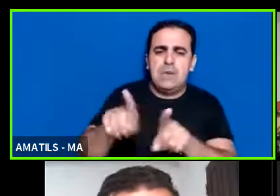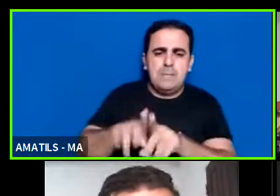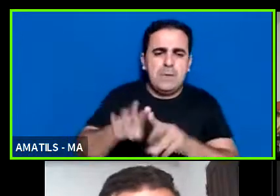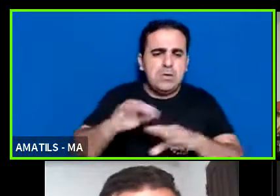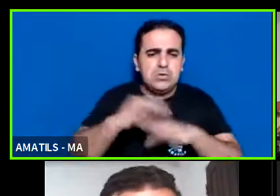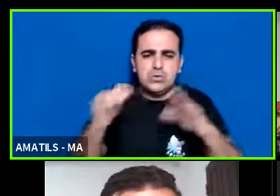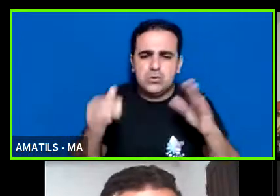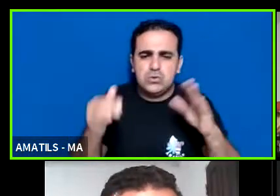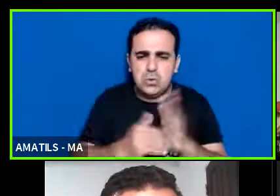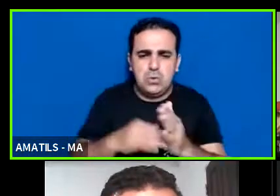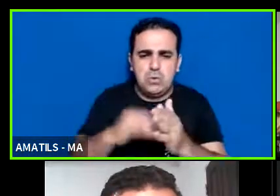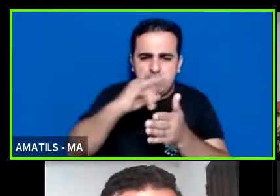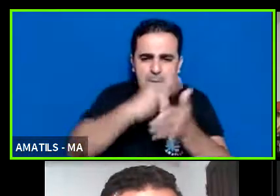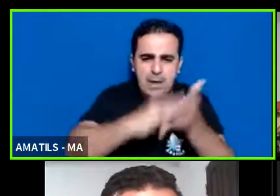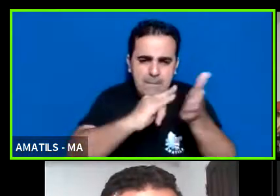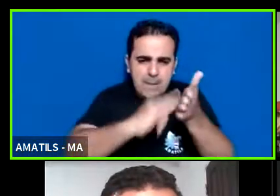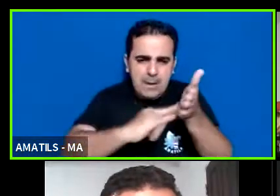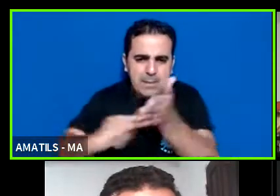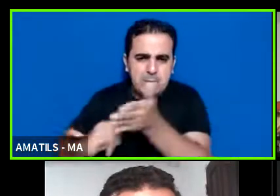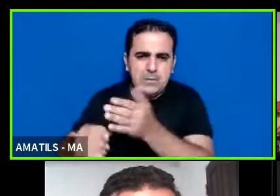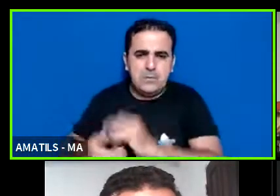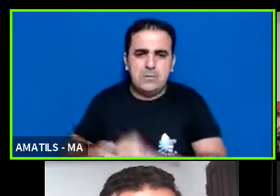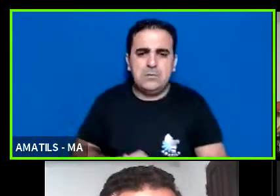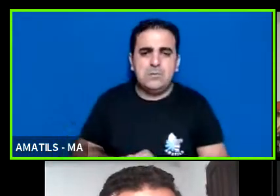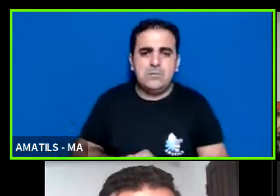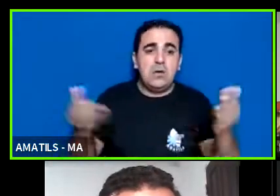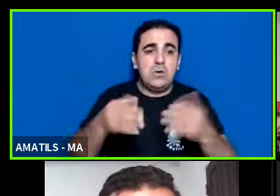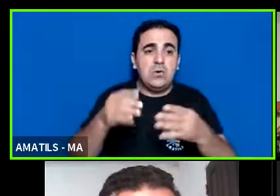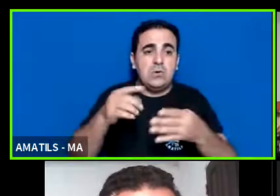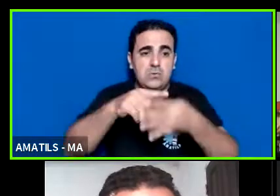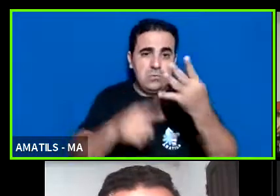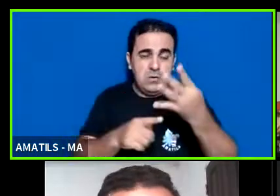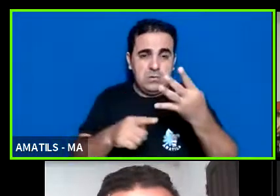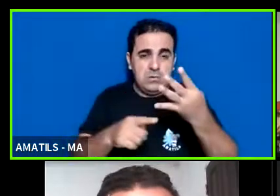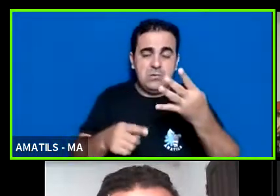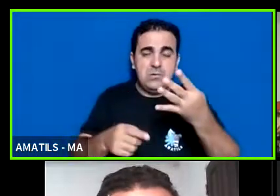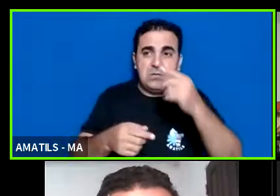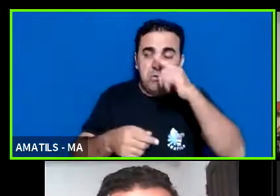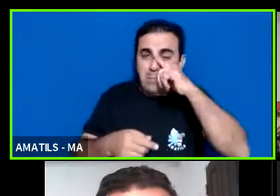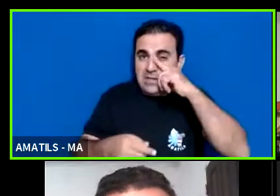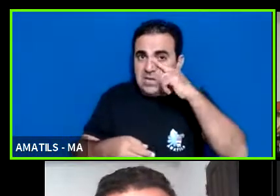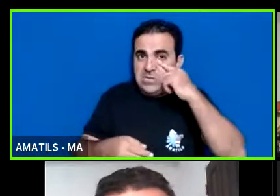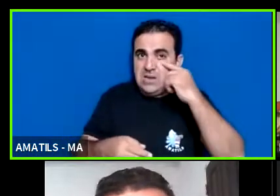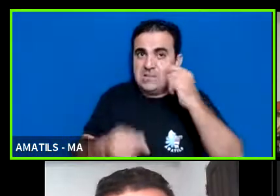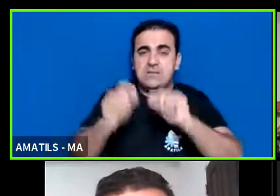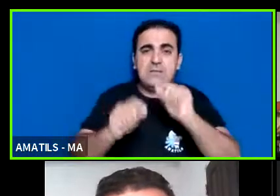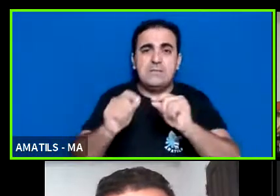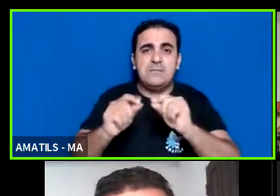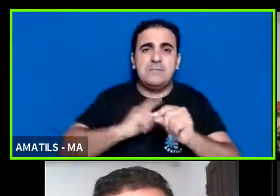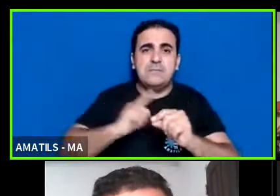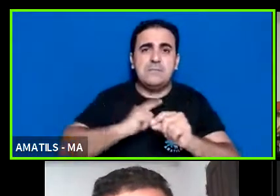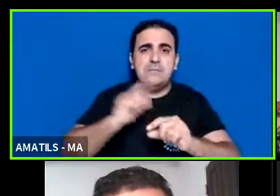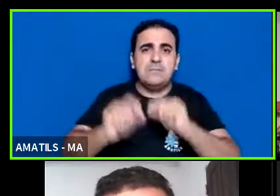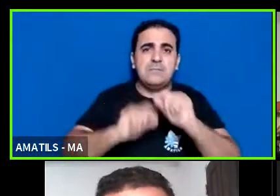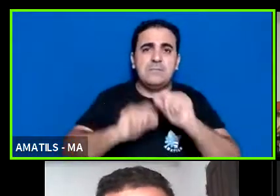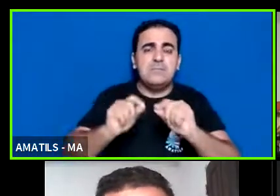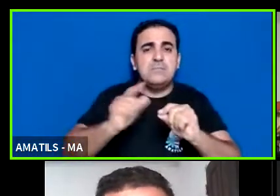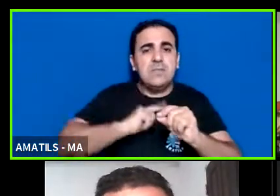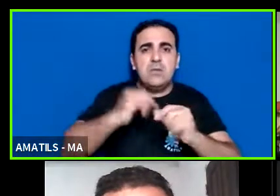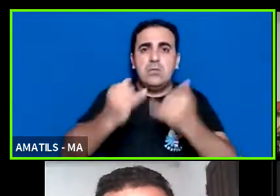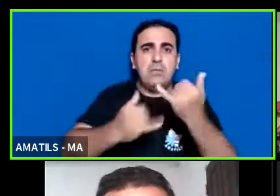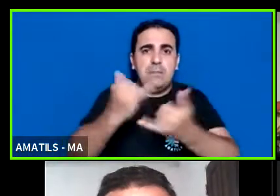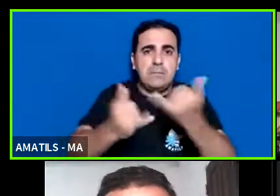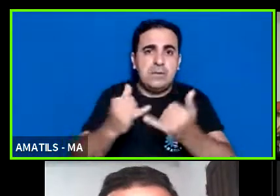arrecadados e assim sucessivamente são quatro documentos mais ou menos né não tem como eu falei para vocês possibilidade de brincar de ser